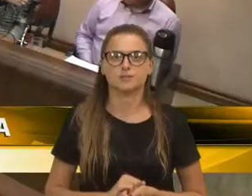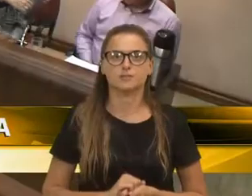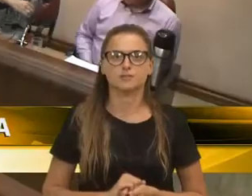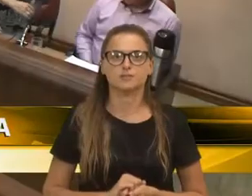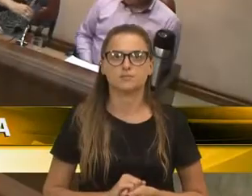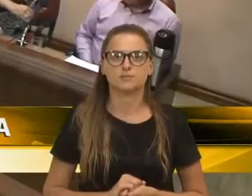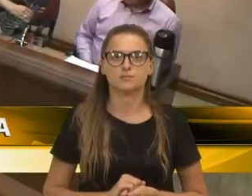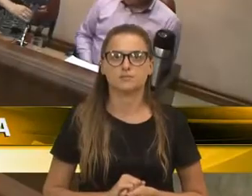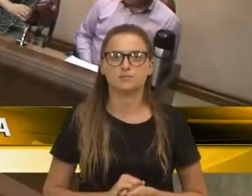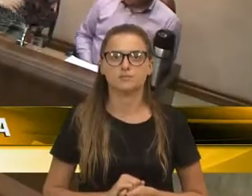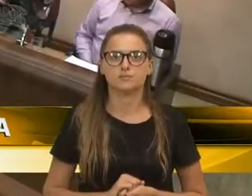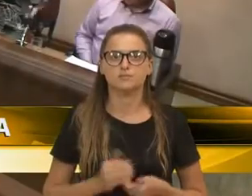Em votação...